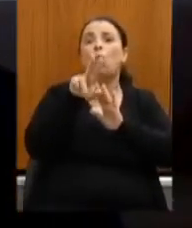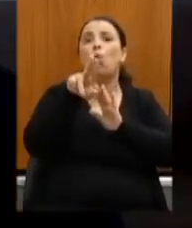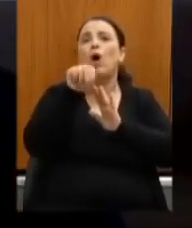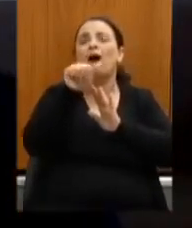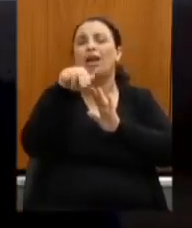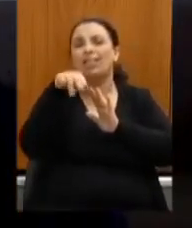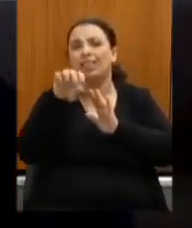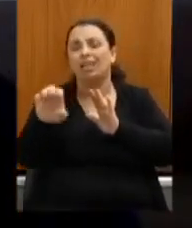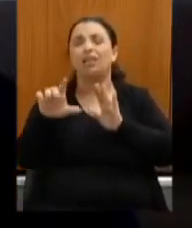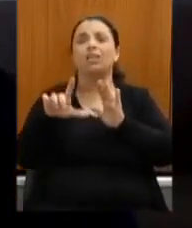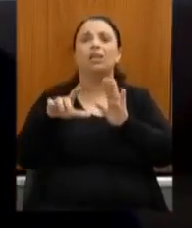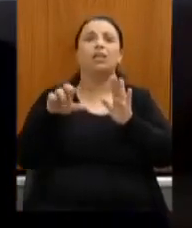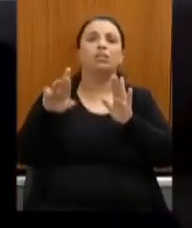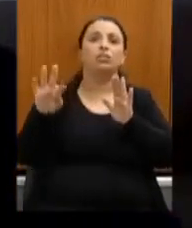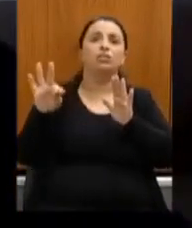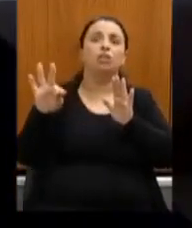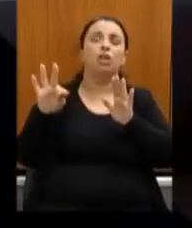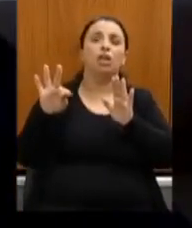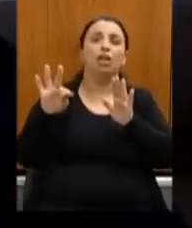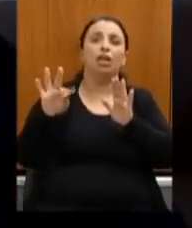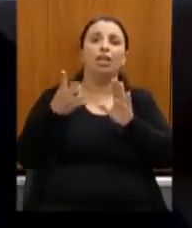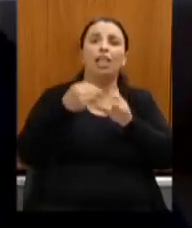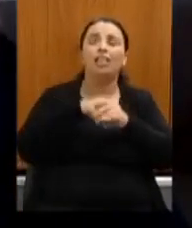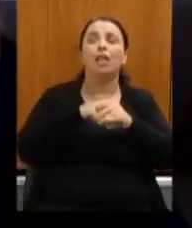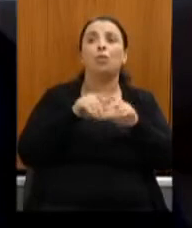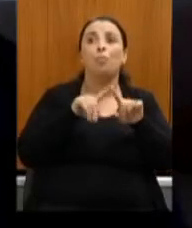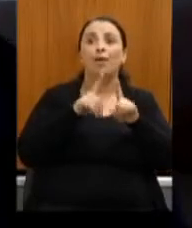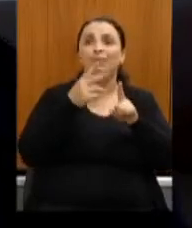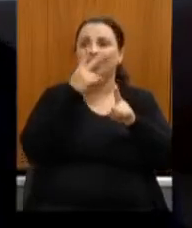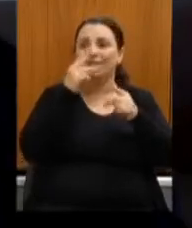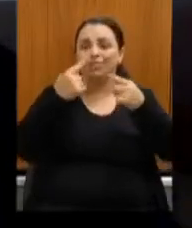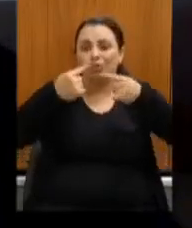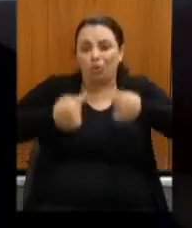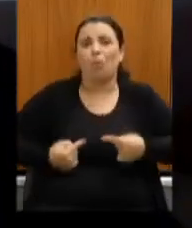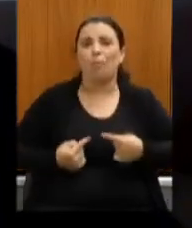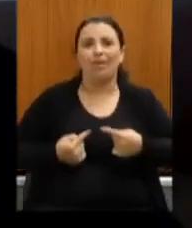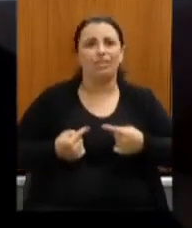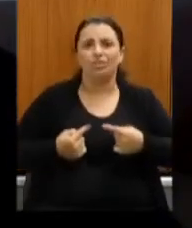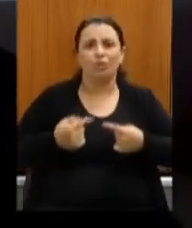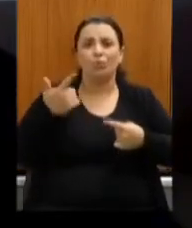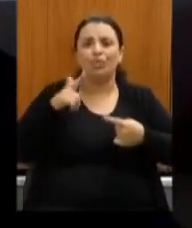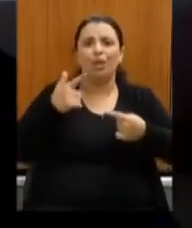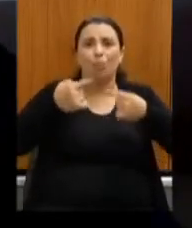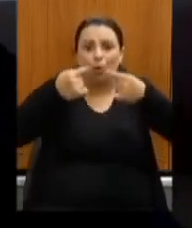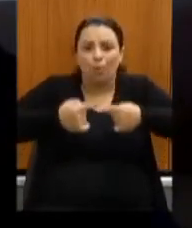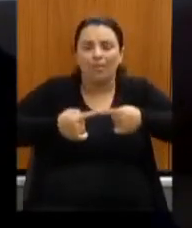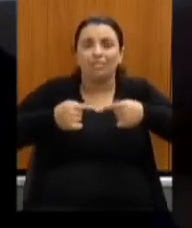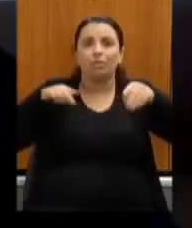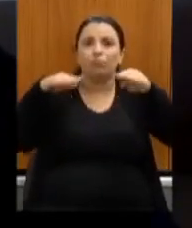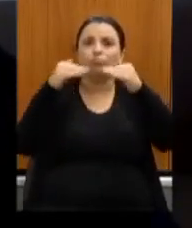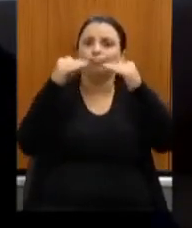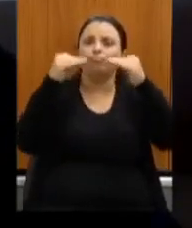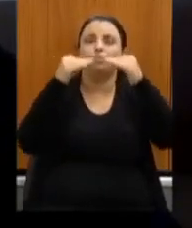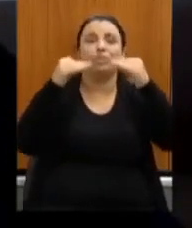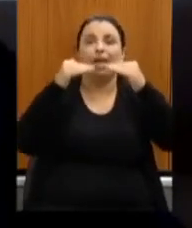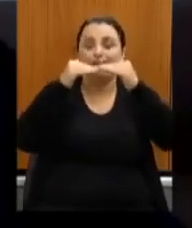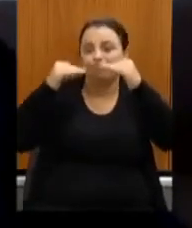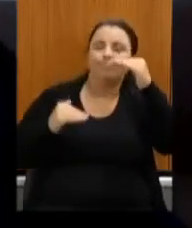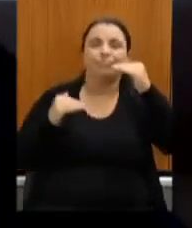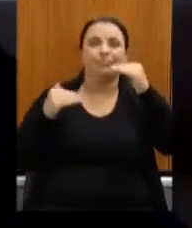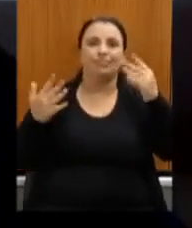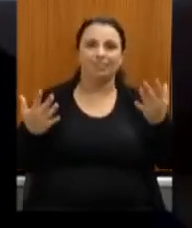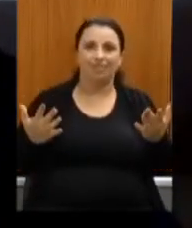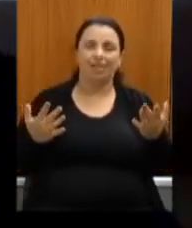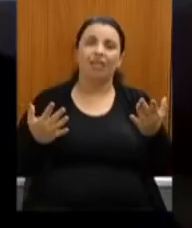competição desigual e eu creio que isso tem que encontrar uma discussão muito séria e fazer um